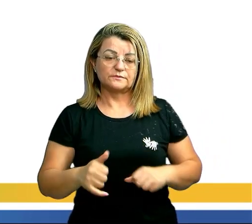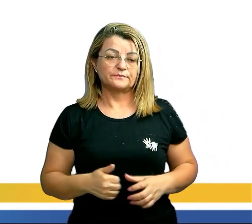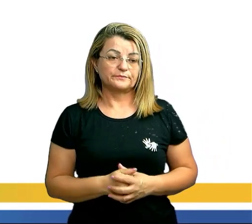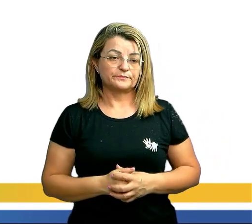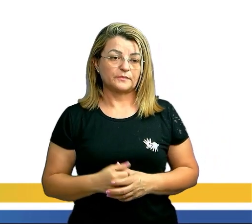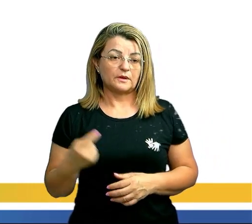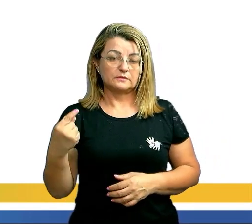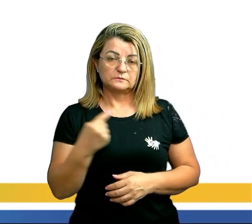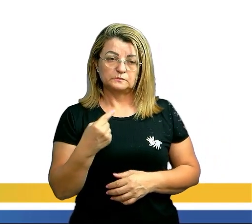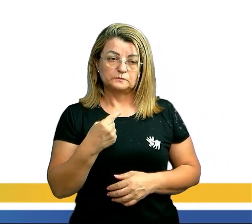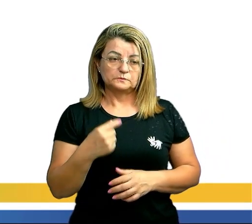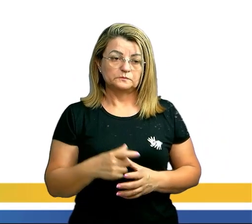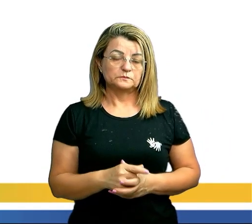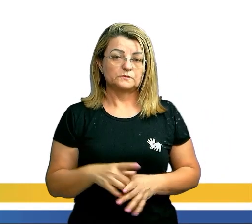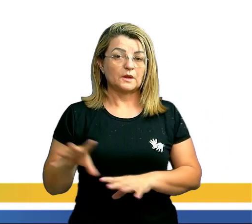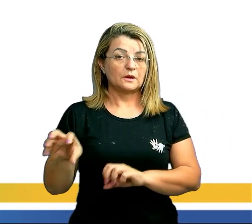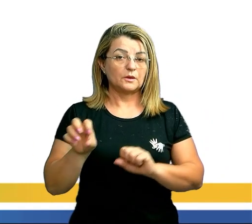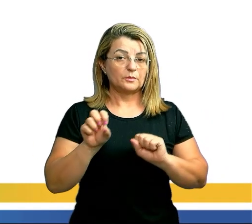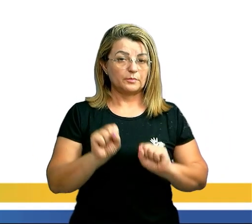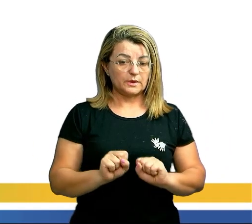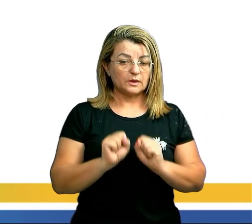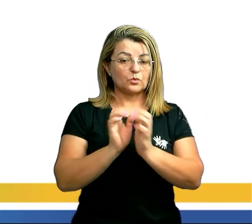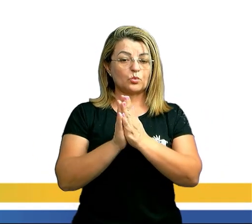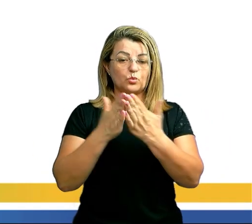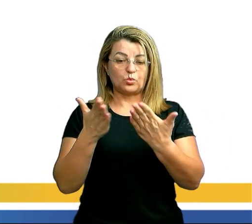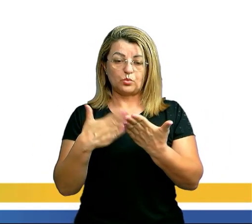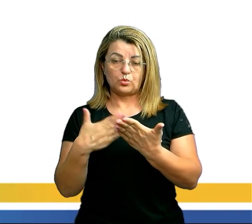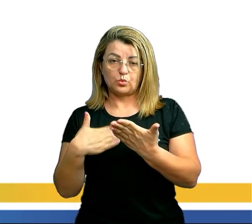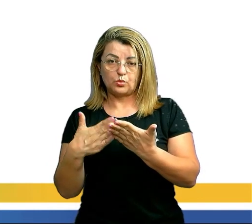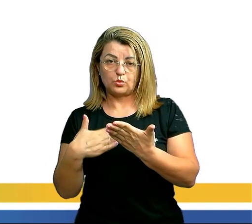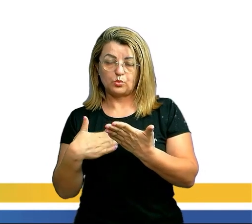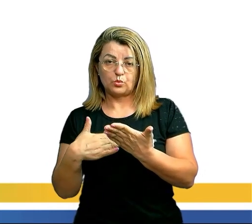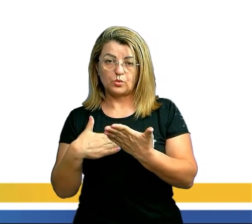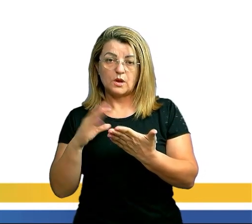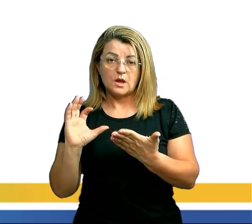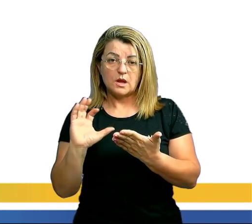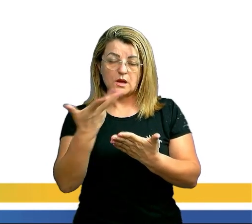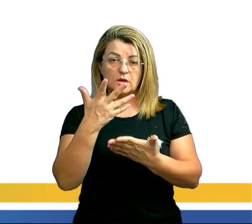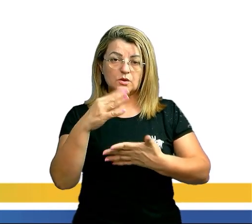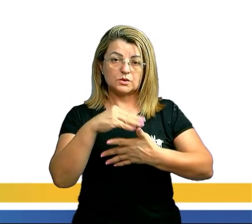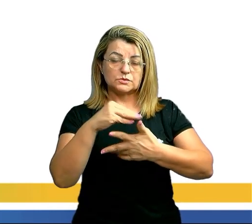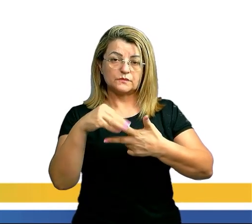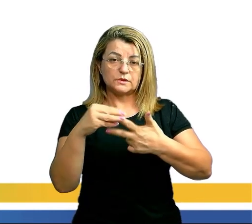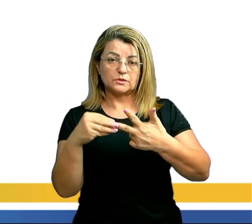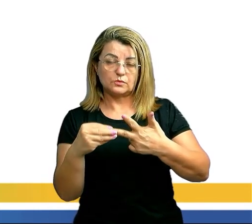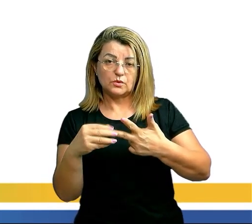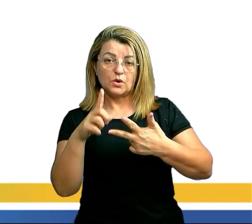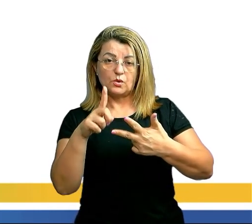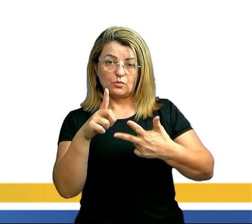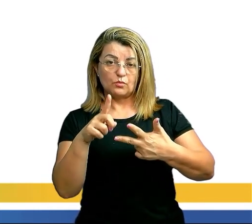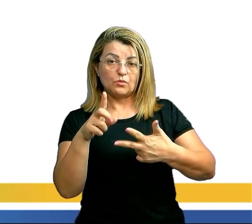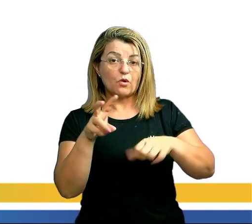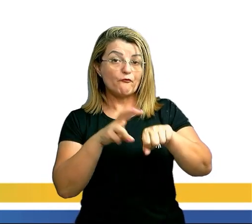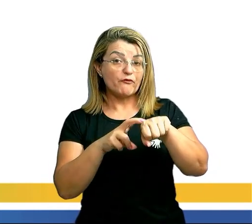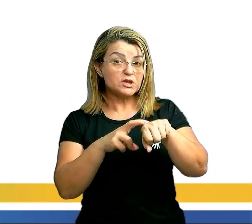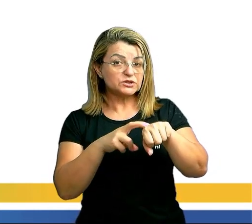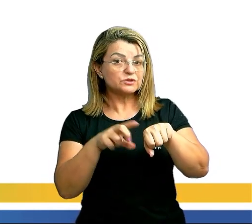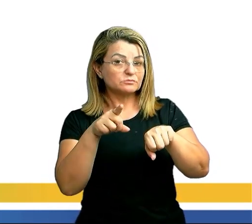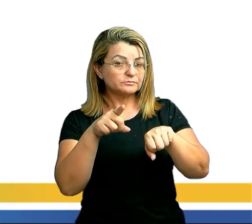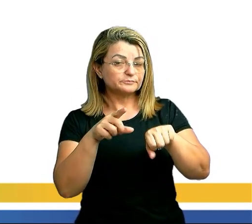Bora ver isso aqui. Pega aí o teu livro novamente. Livro Resolva Enem 1. Resolva Enem é o verdinho, tá?